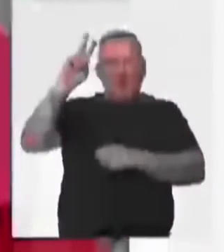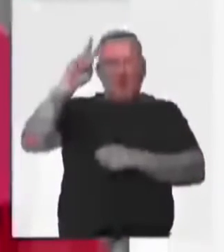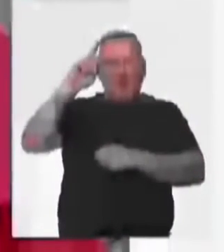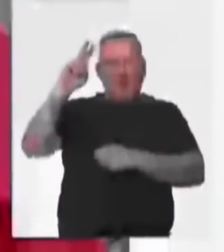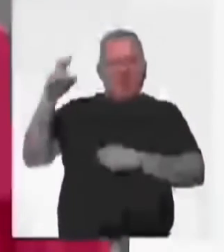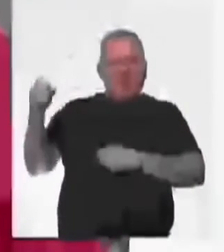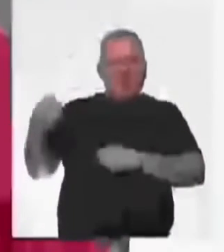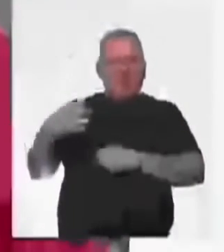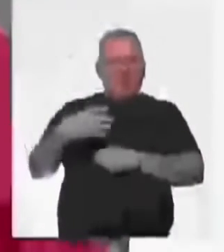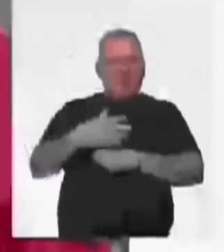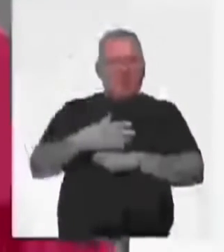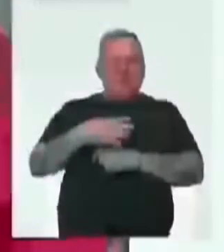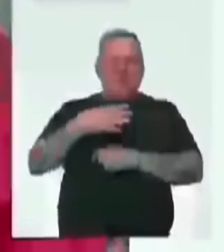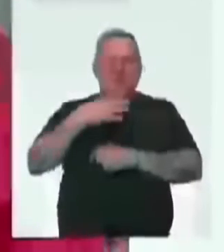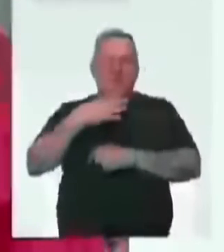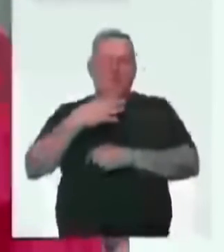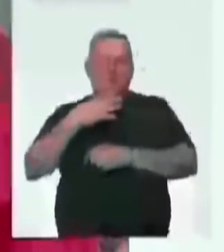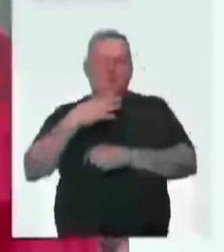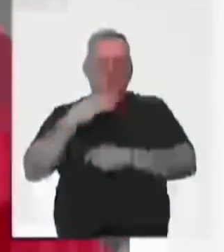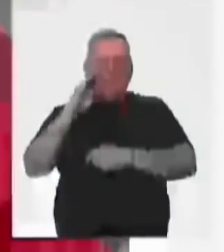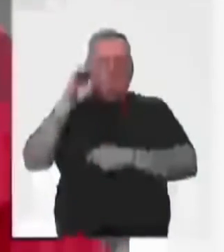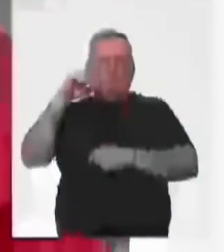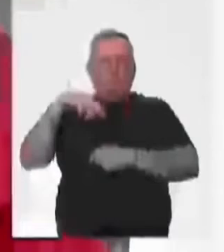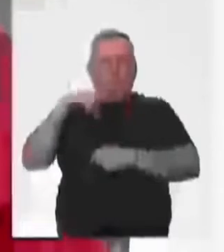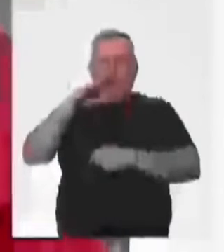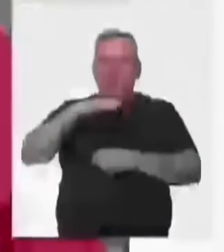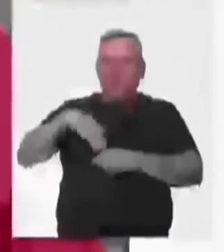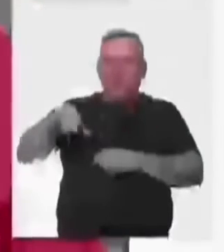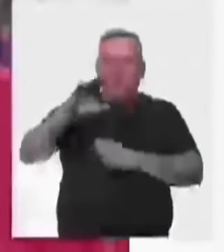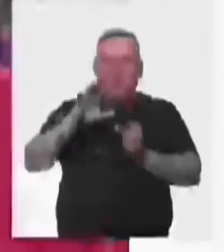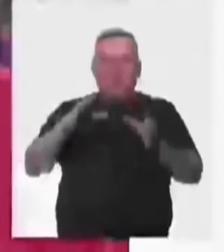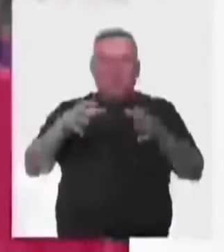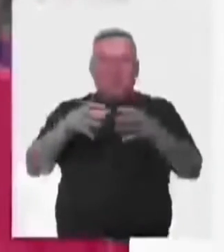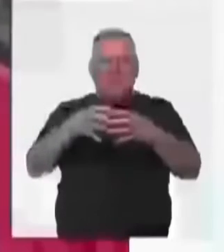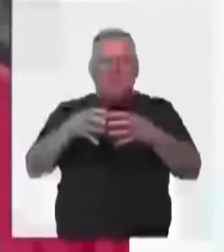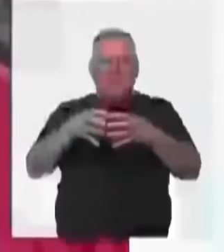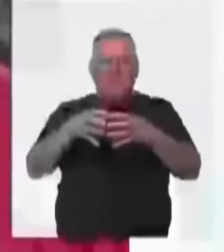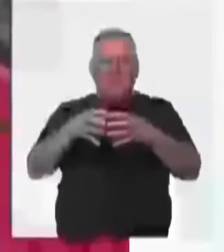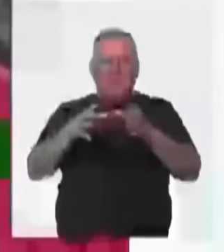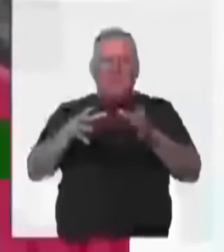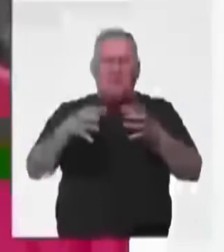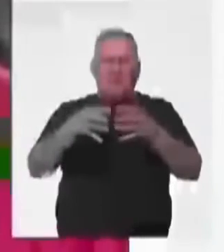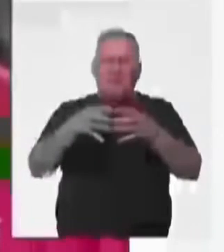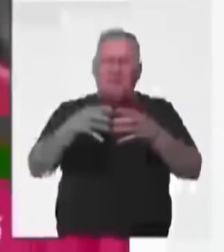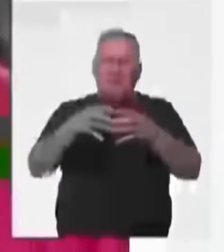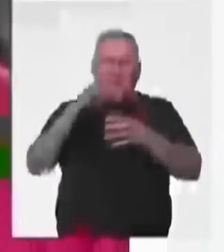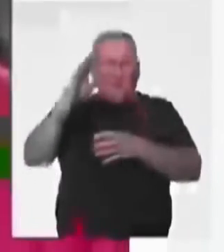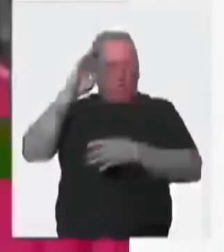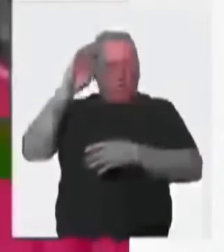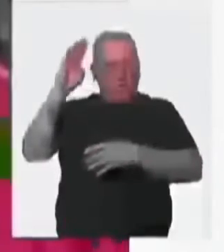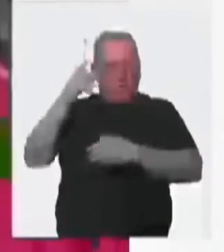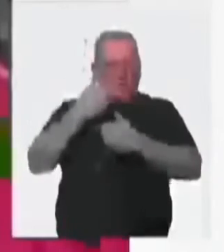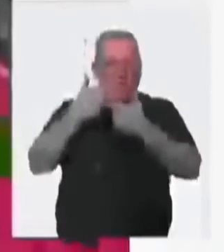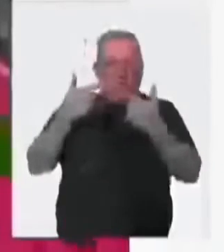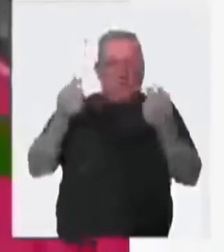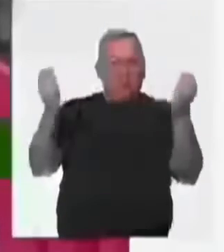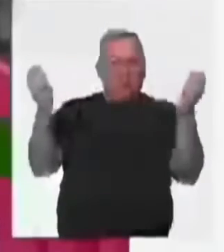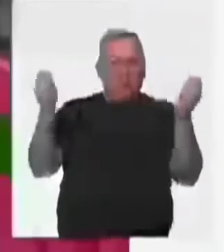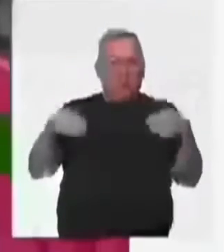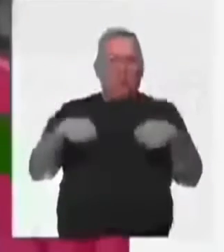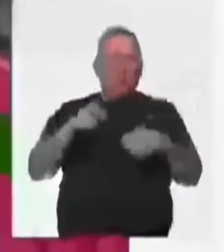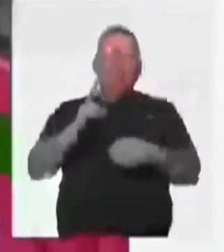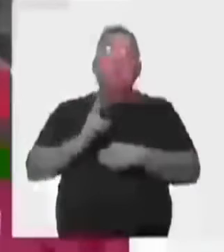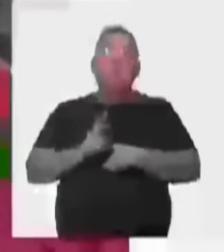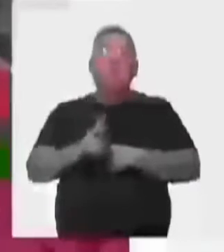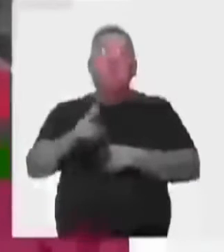renovada, reconhecida como um bem de toda a comunidade. A comunidade é um dos principais fatores para que você possa manter